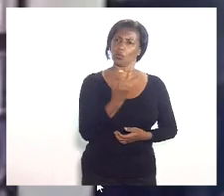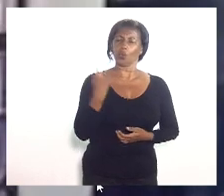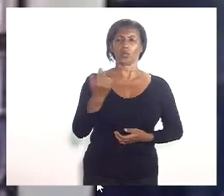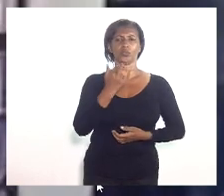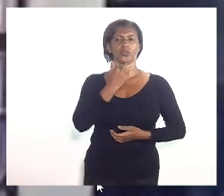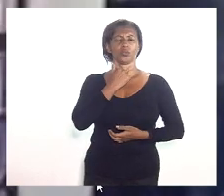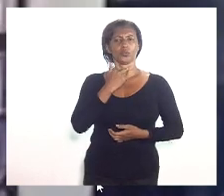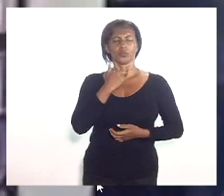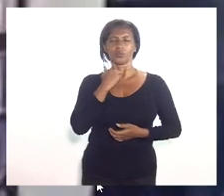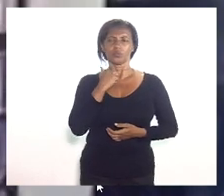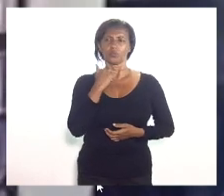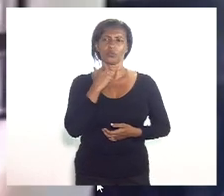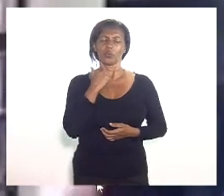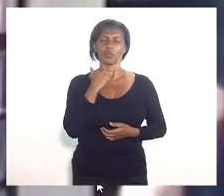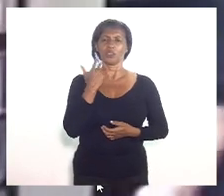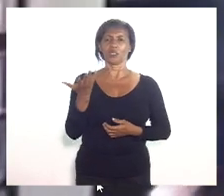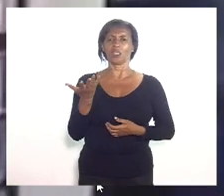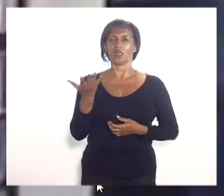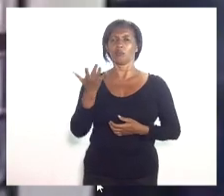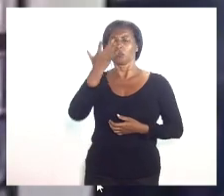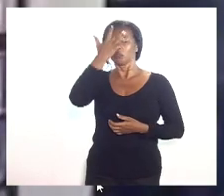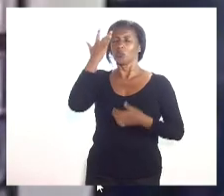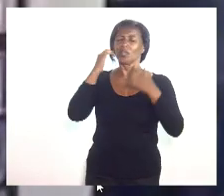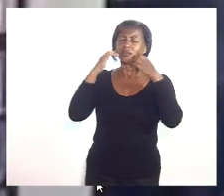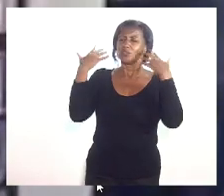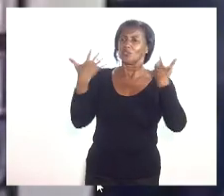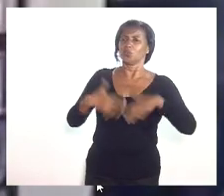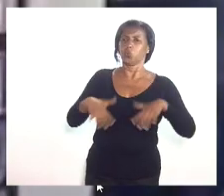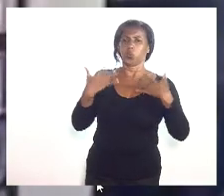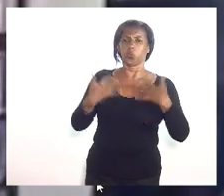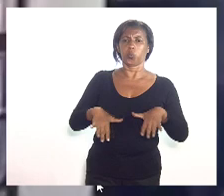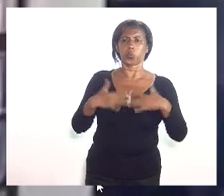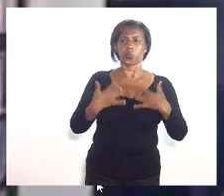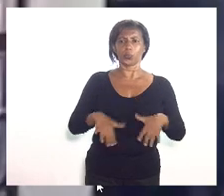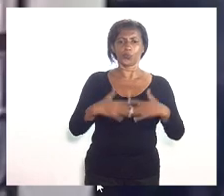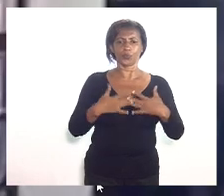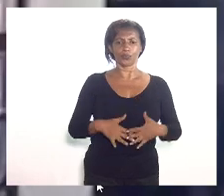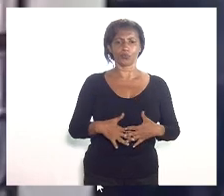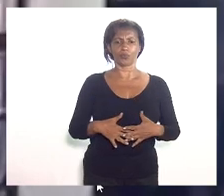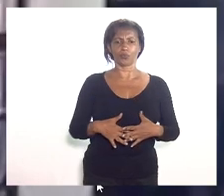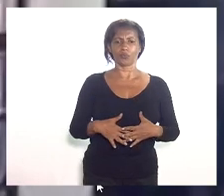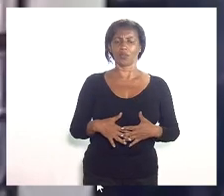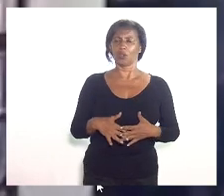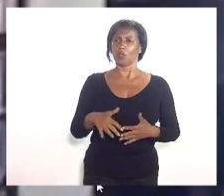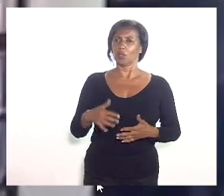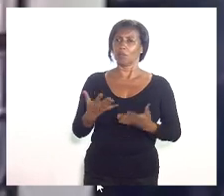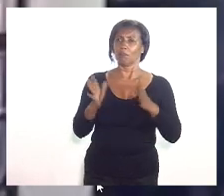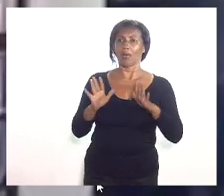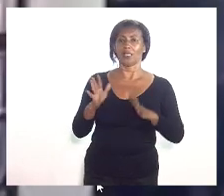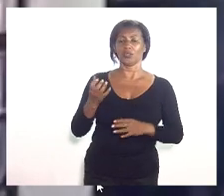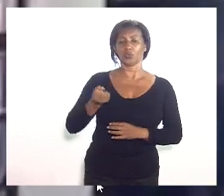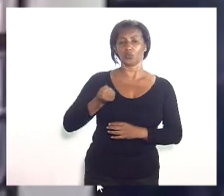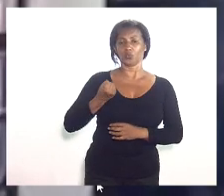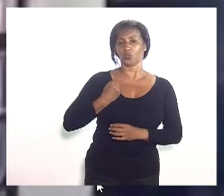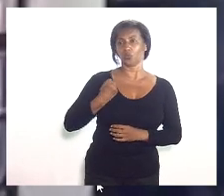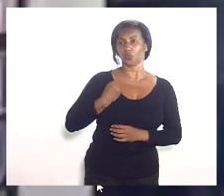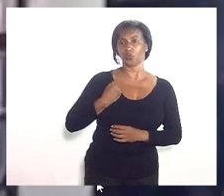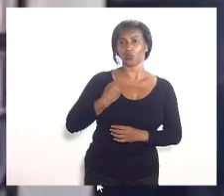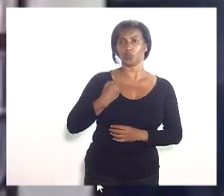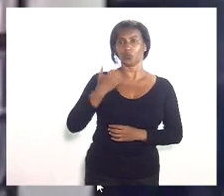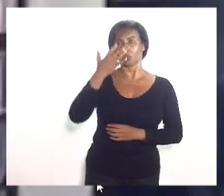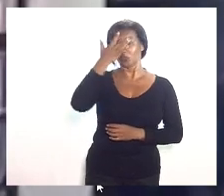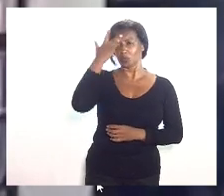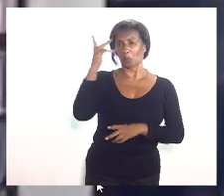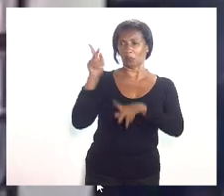as pessoas estão desesperadas o número de pessoas tal da